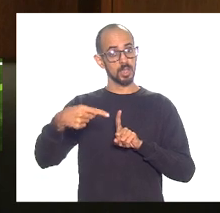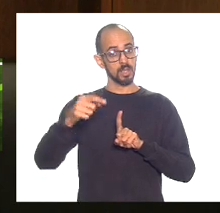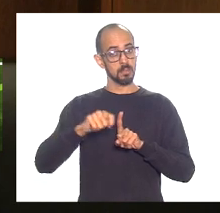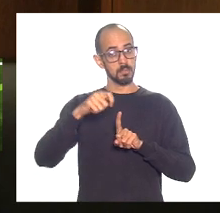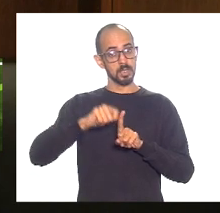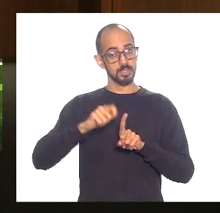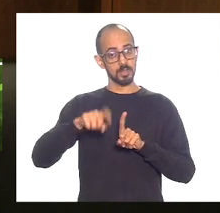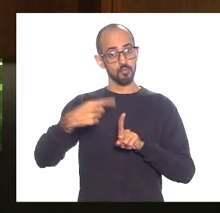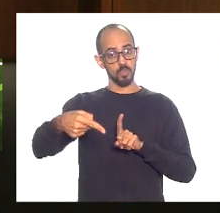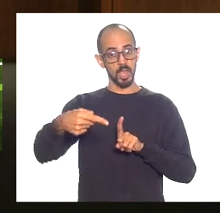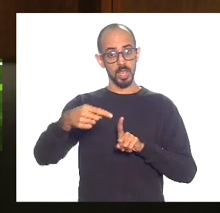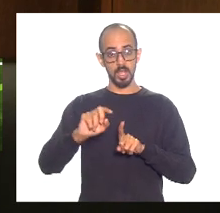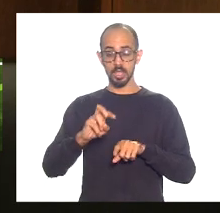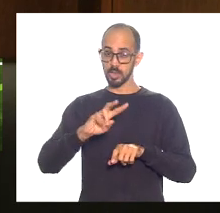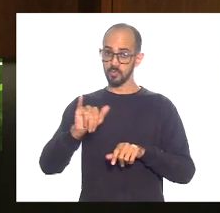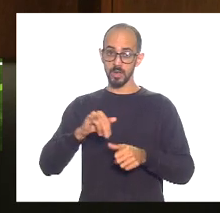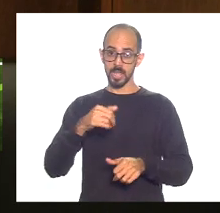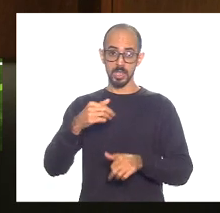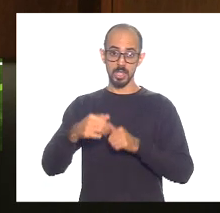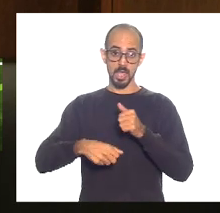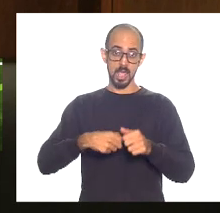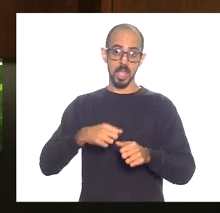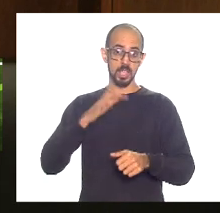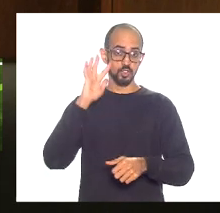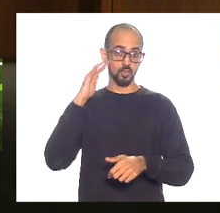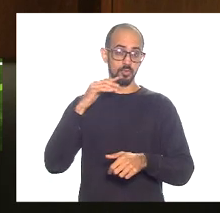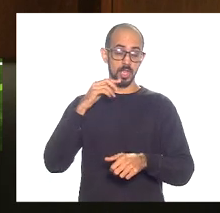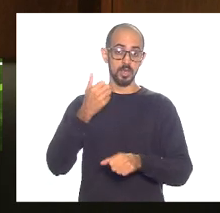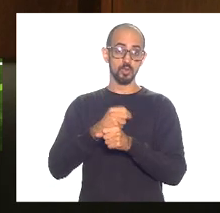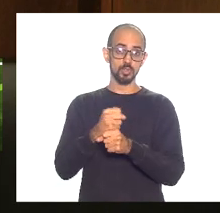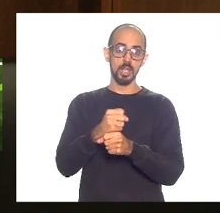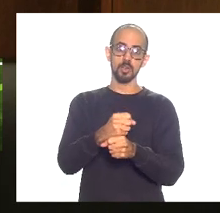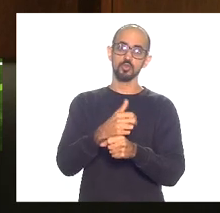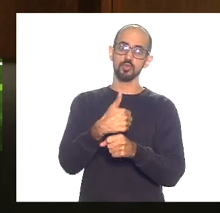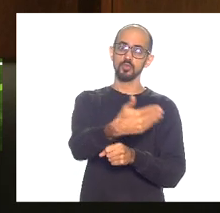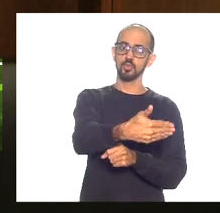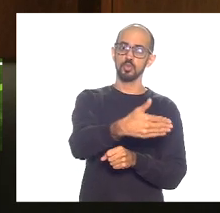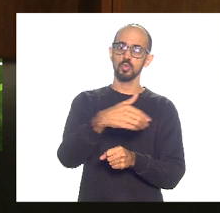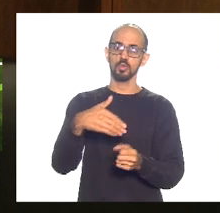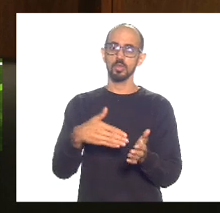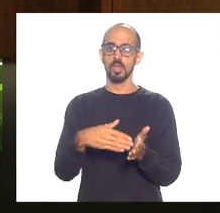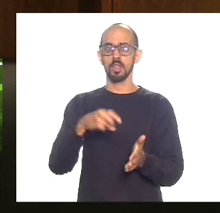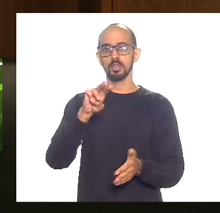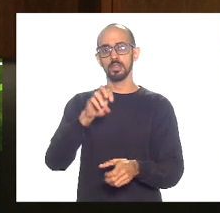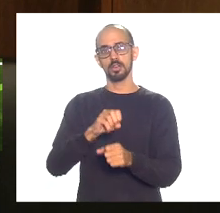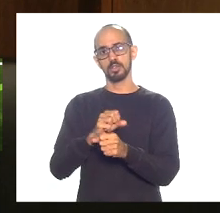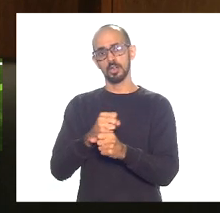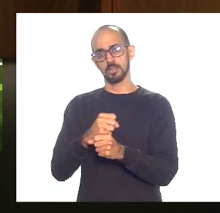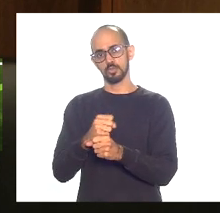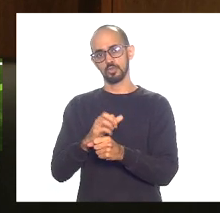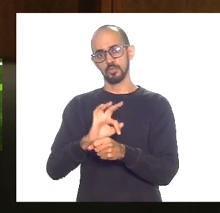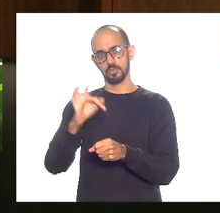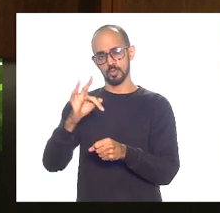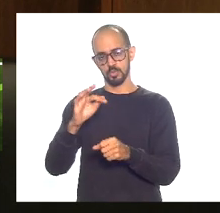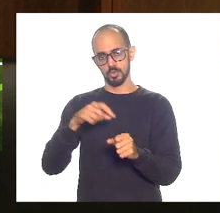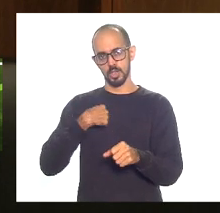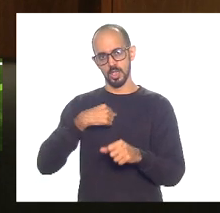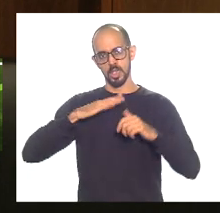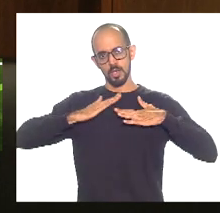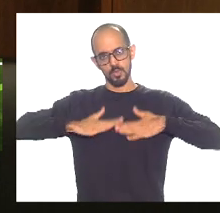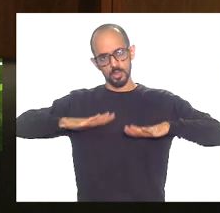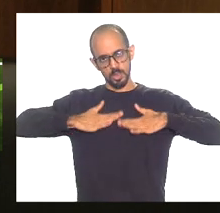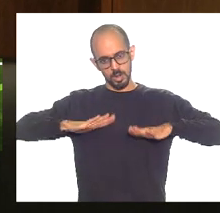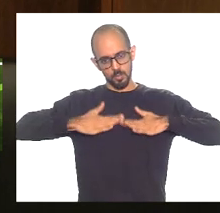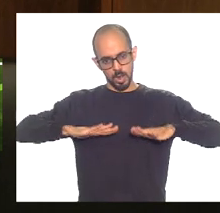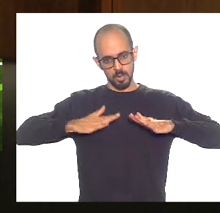resolver o próximo ano e não vamos resolver os próximos 10, 20, 30 anos eu tenho a tranquilidade meu mandato